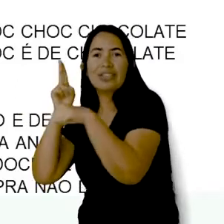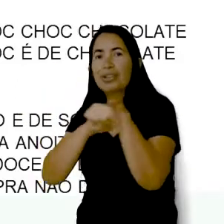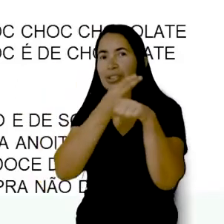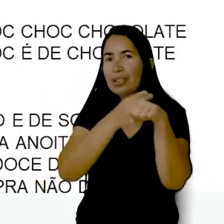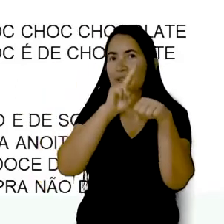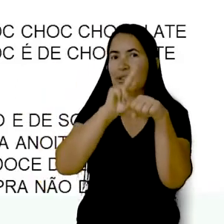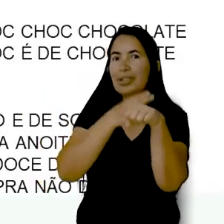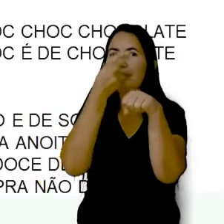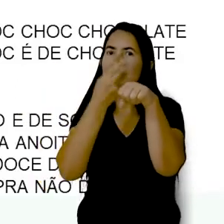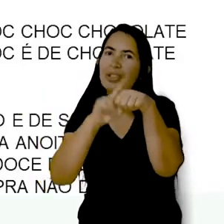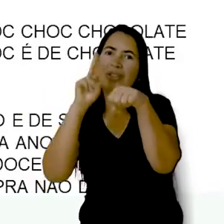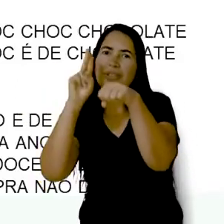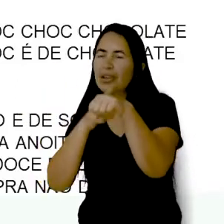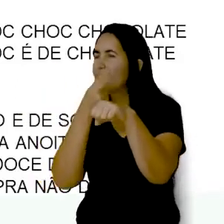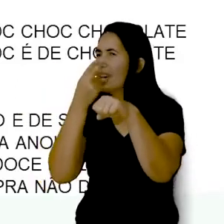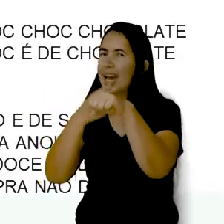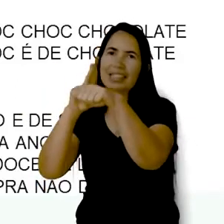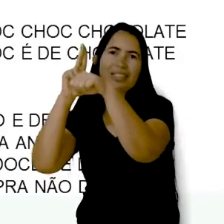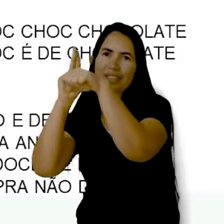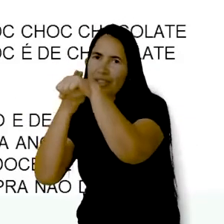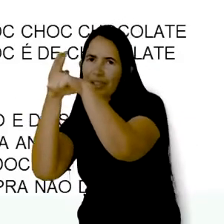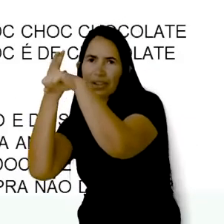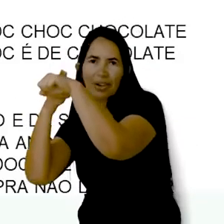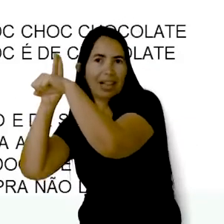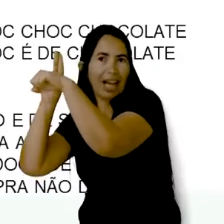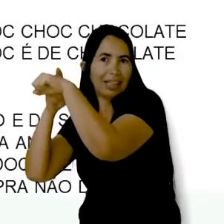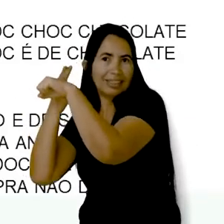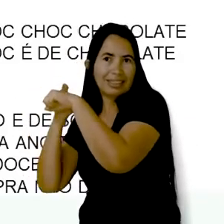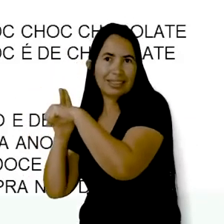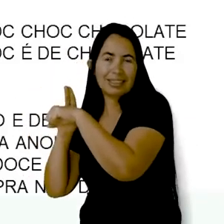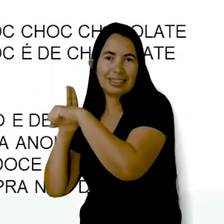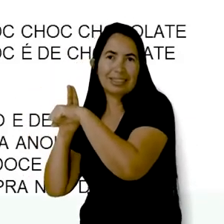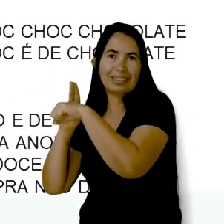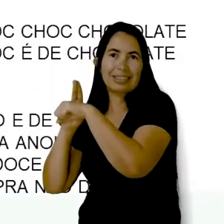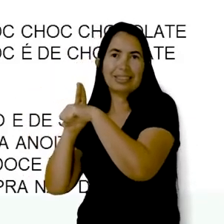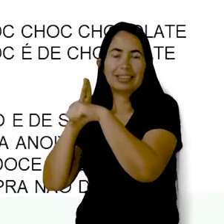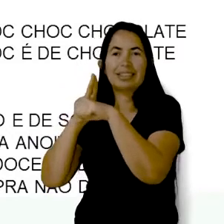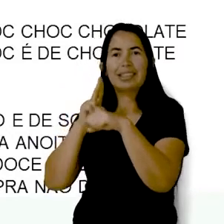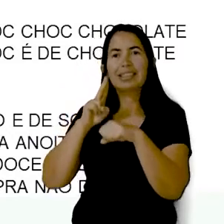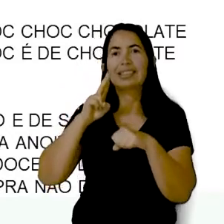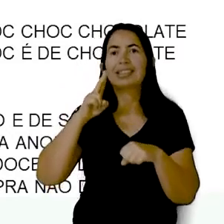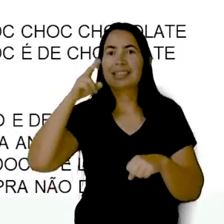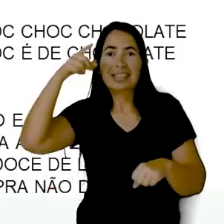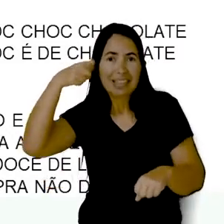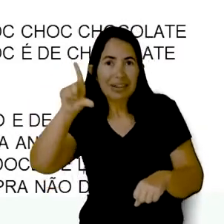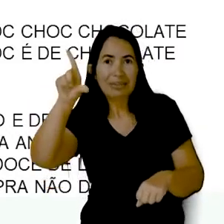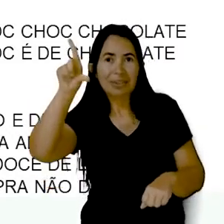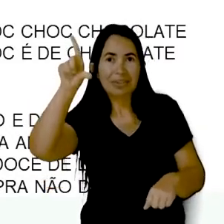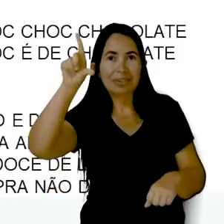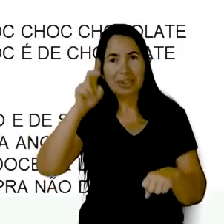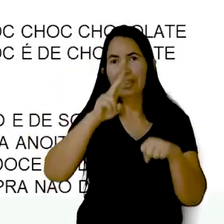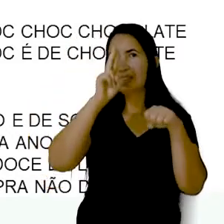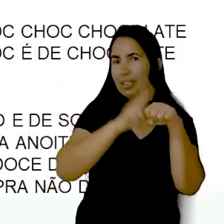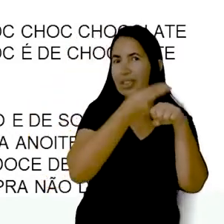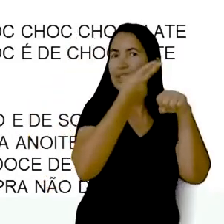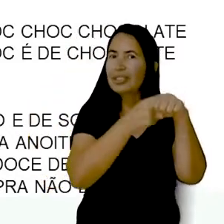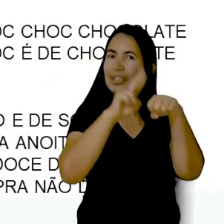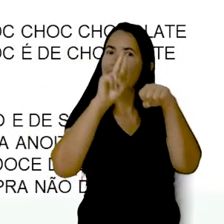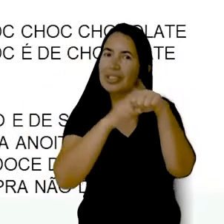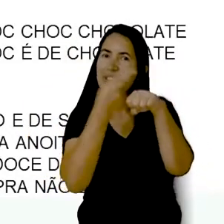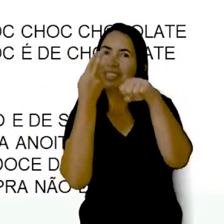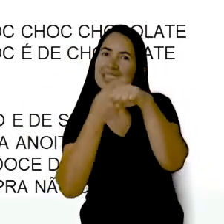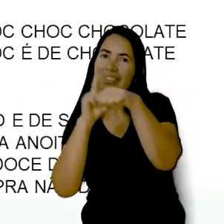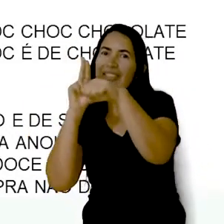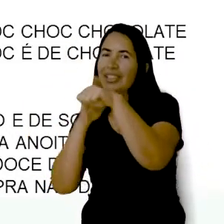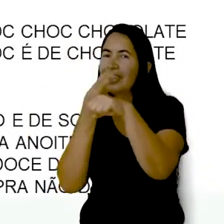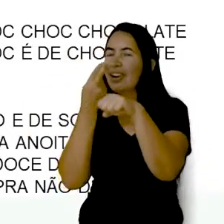Chocos, chocos, chocos, chocos, chocos, é de relacionamento. Mais uma vez, gente. Choc, choc, choc, choc,